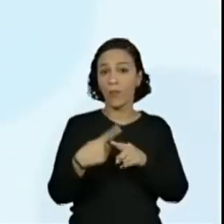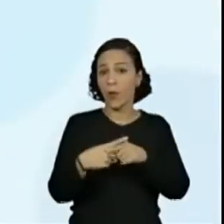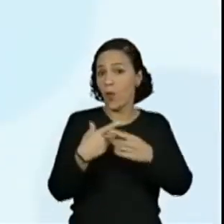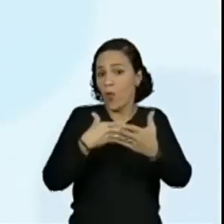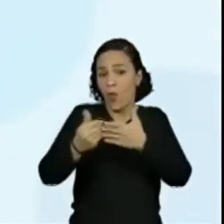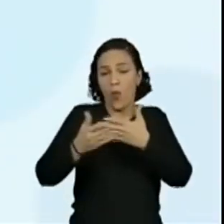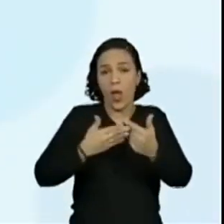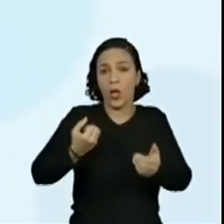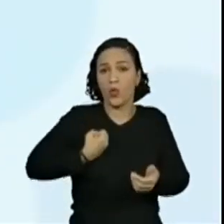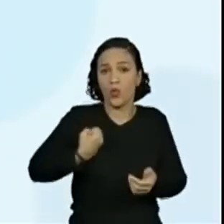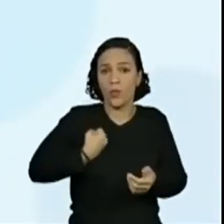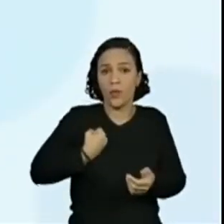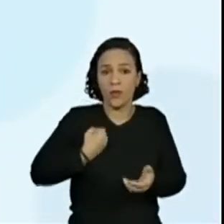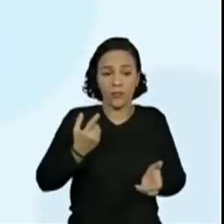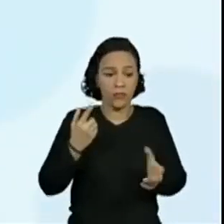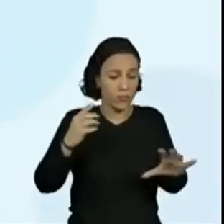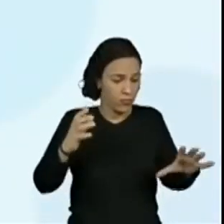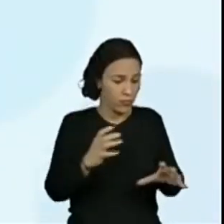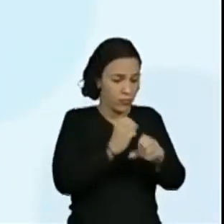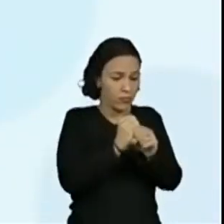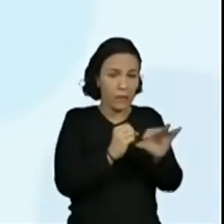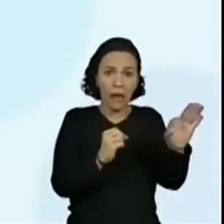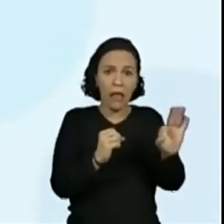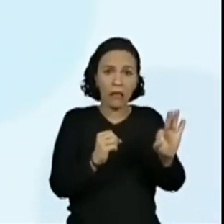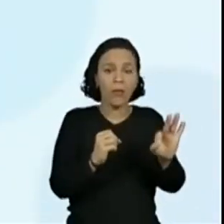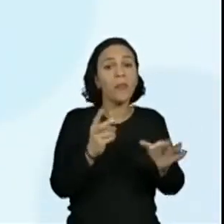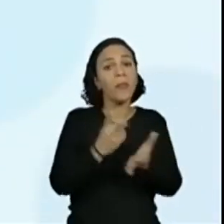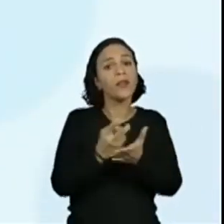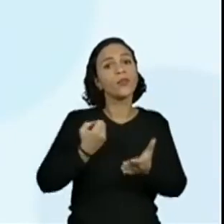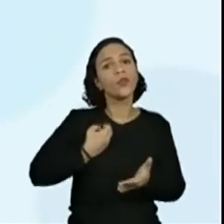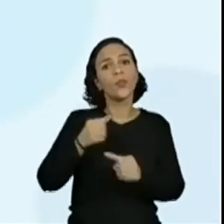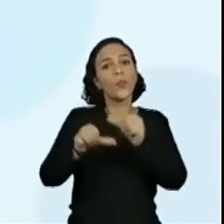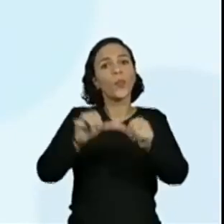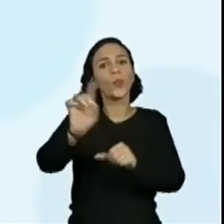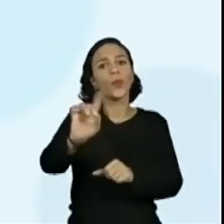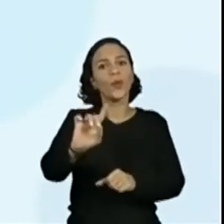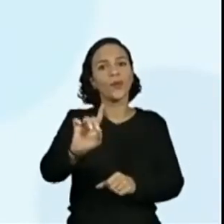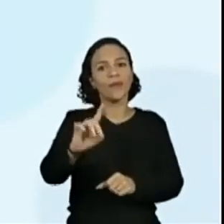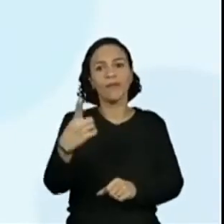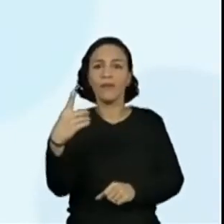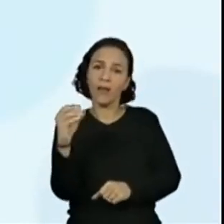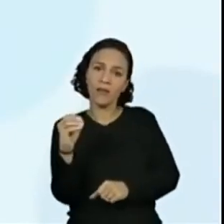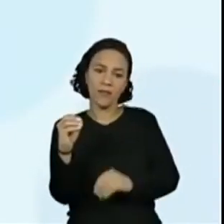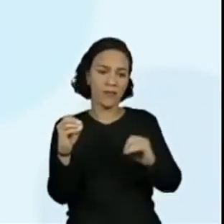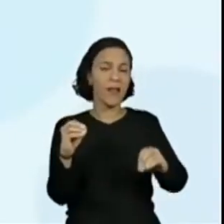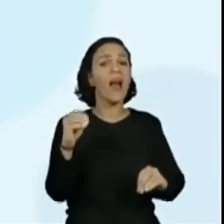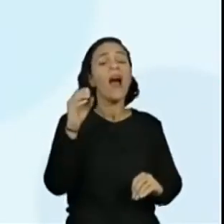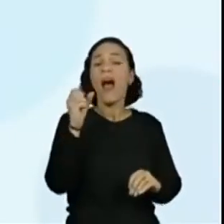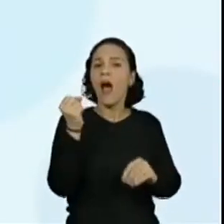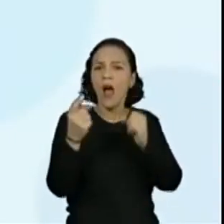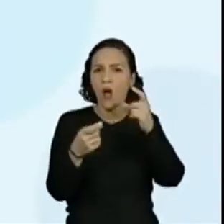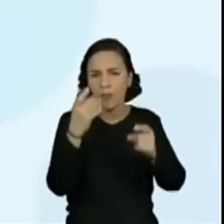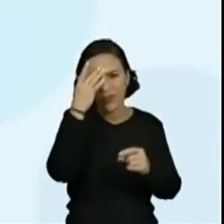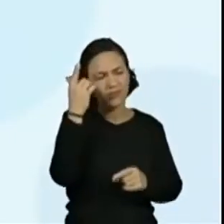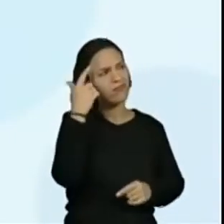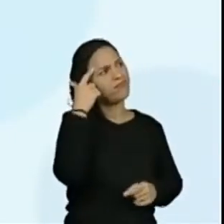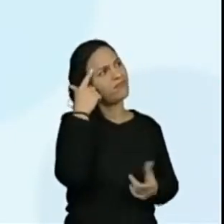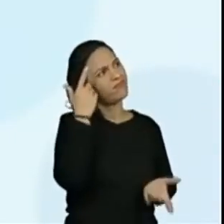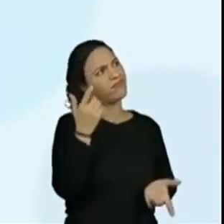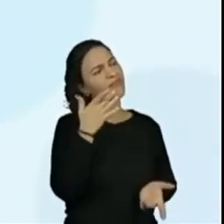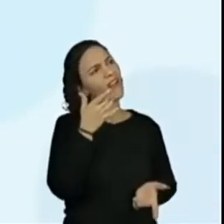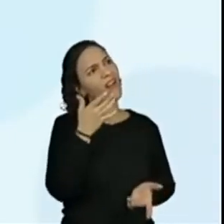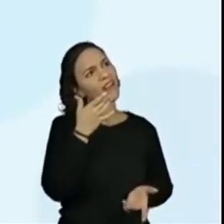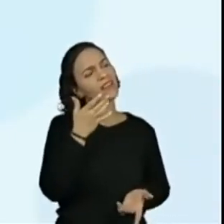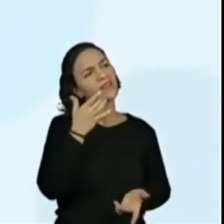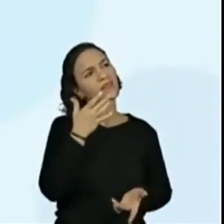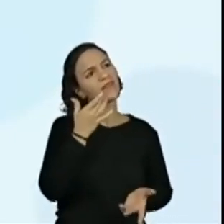somado a nada, continua ele mesmo. Isso. Legal. E tem crianças que pode parecer fácil, desafiador, só que tem crianças